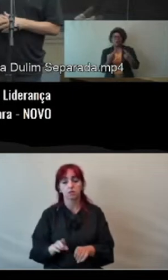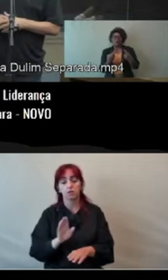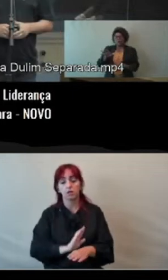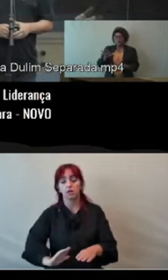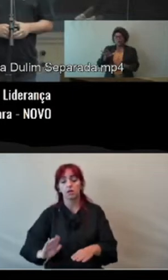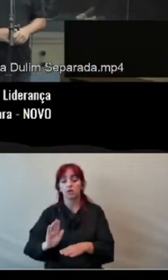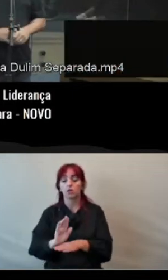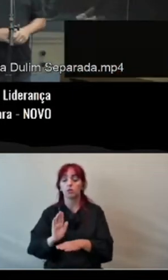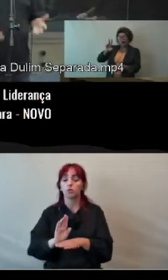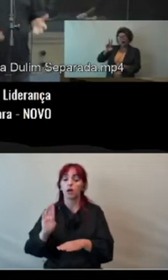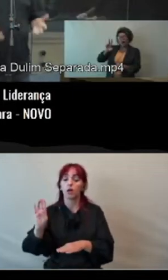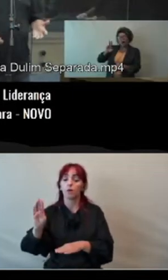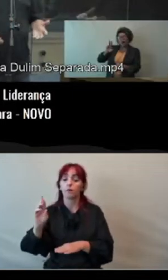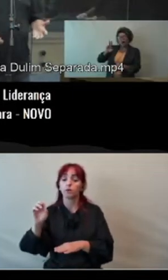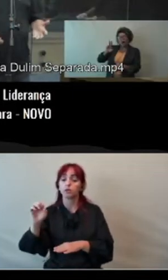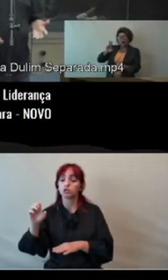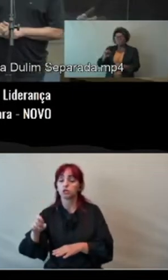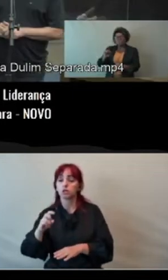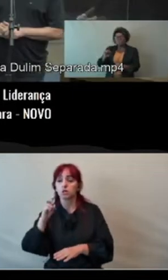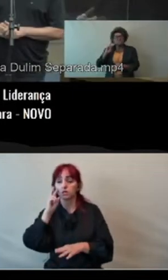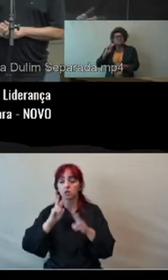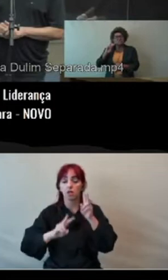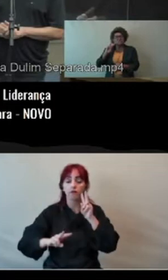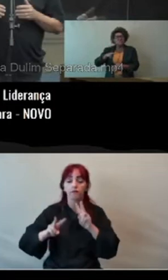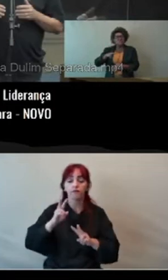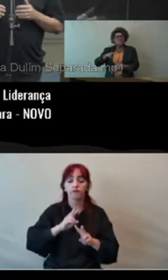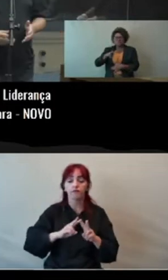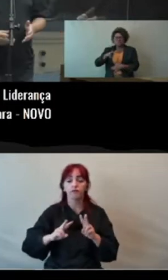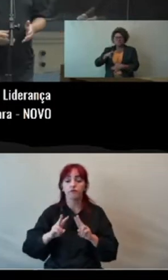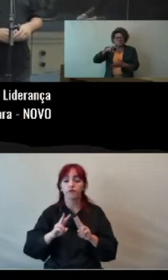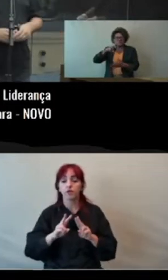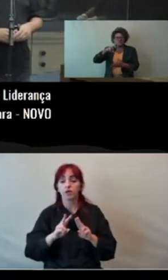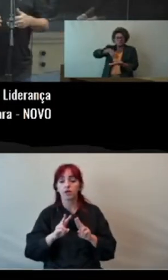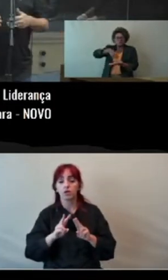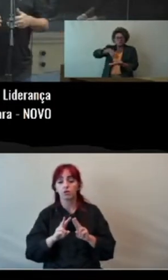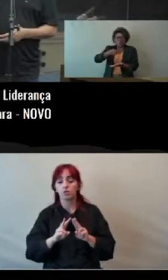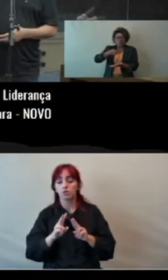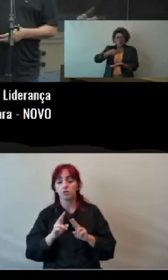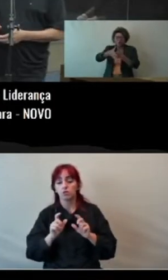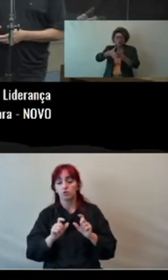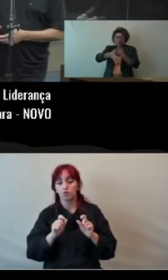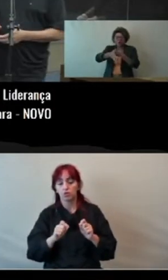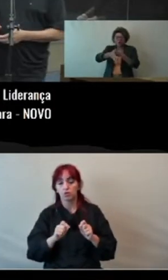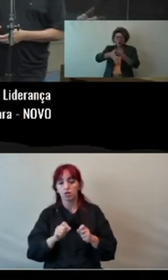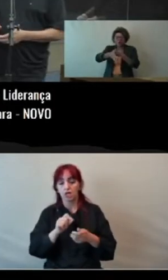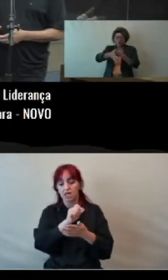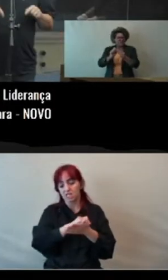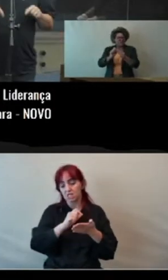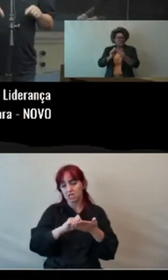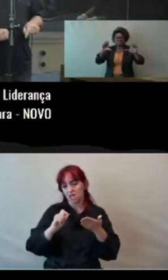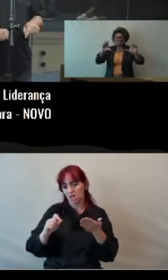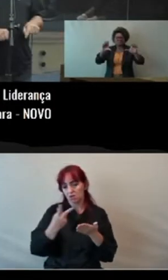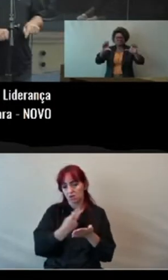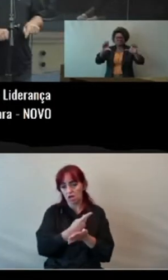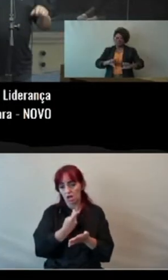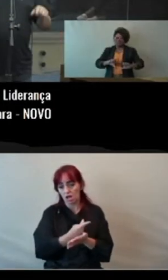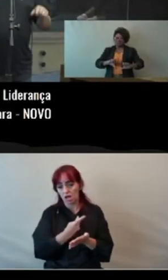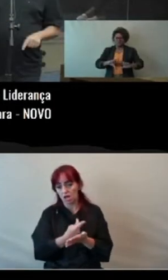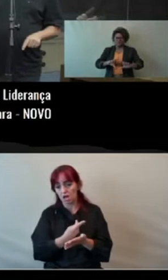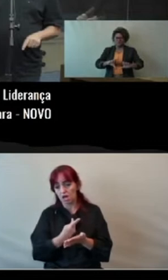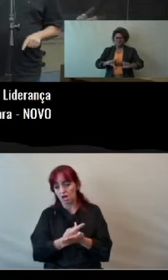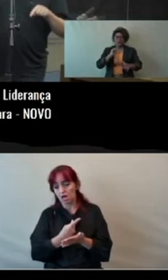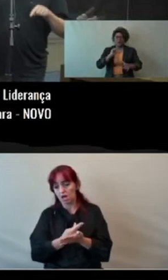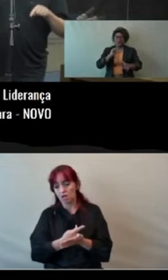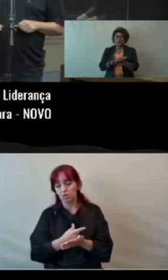assistiu de joelhos um monólogo muito mal escrito. Pago com